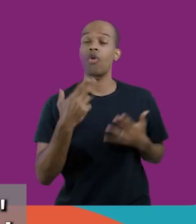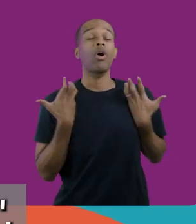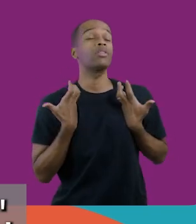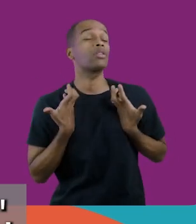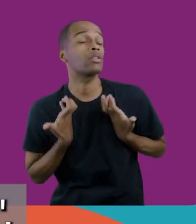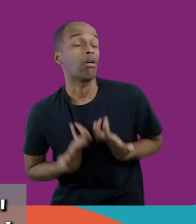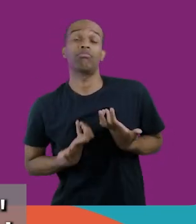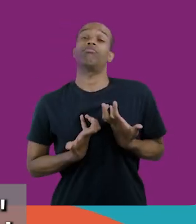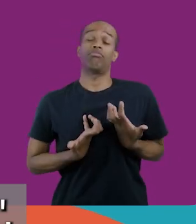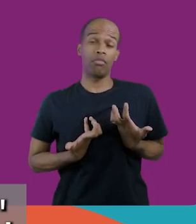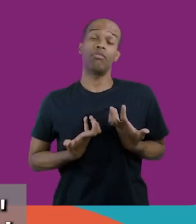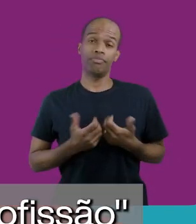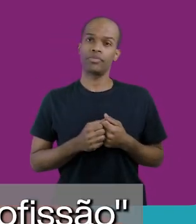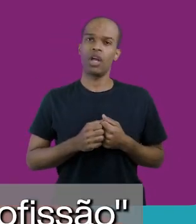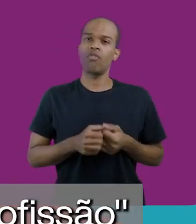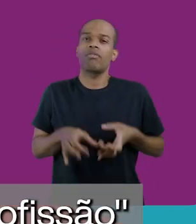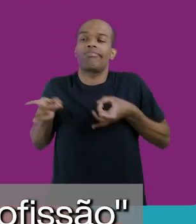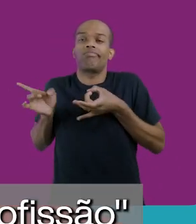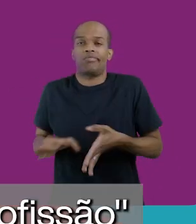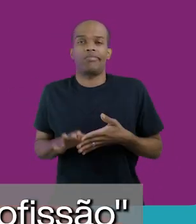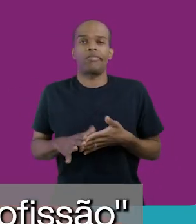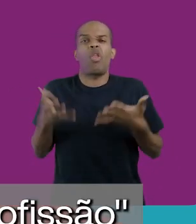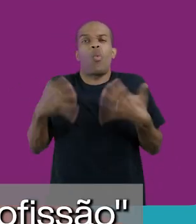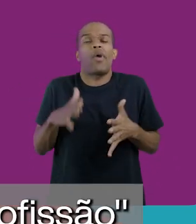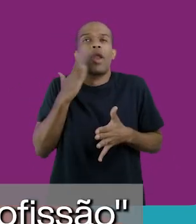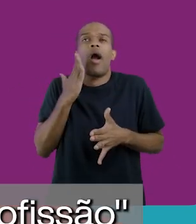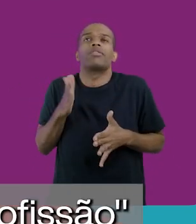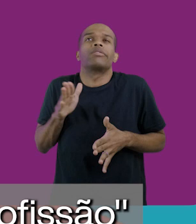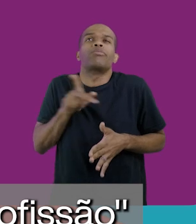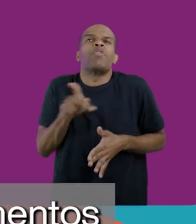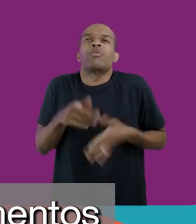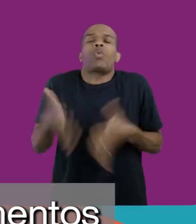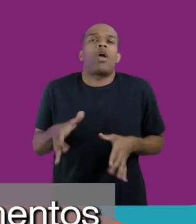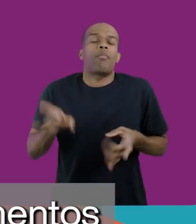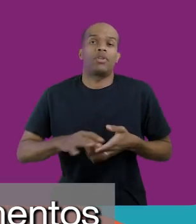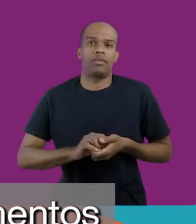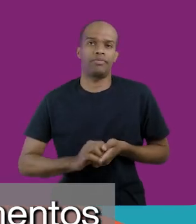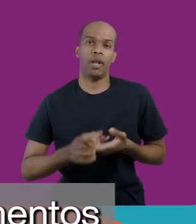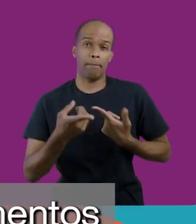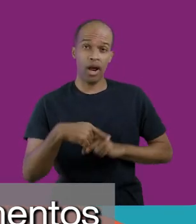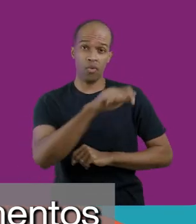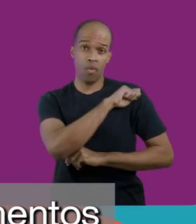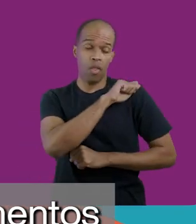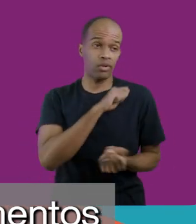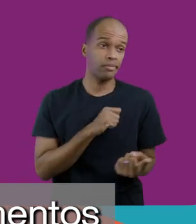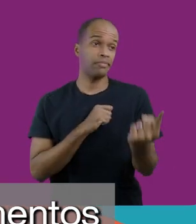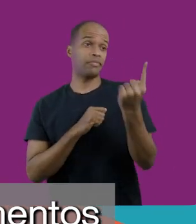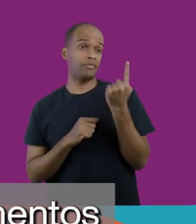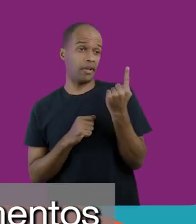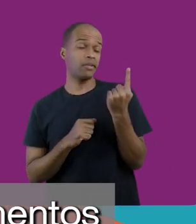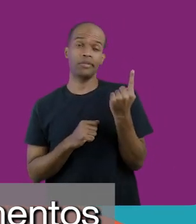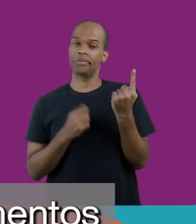né, eu estou cansada, estou muito cansada, eu vou deixar isso aqui, eu não quero mais essa profissão. Mas aí vem um estudante com